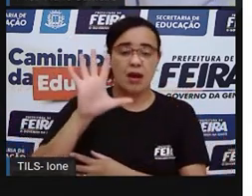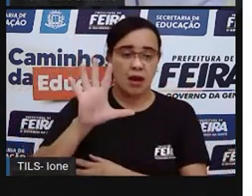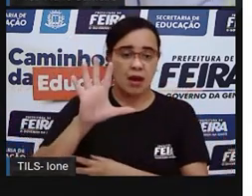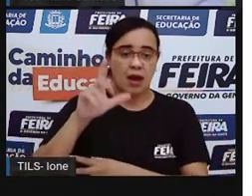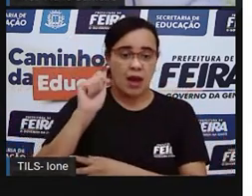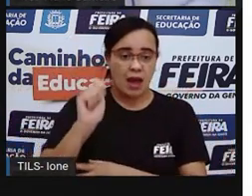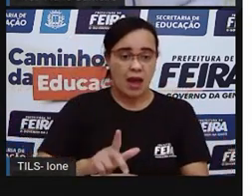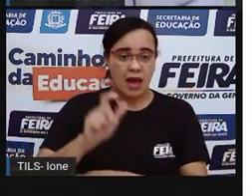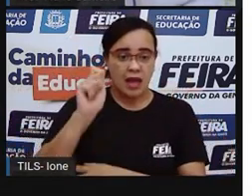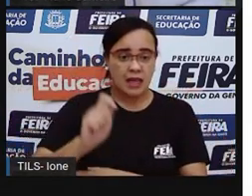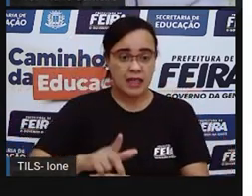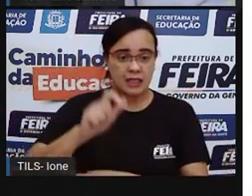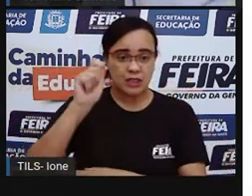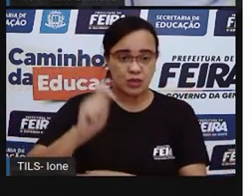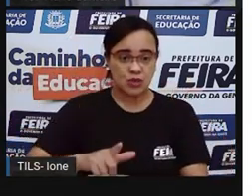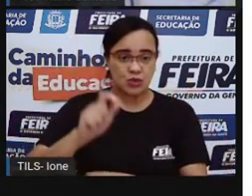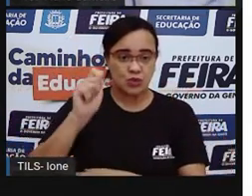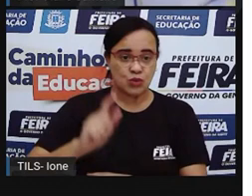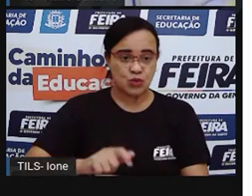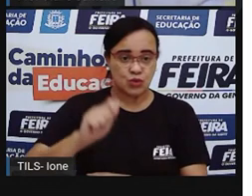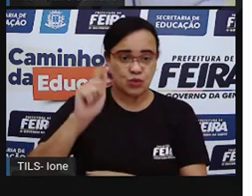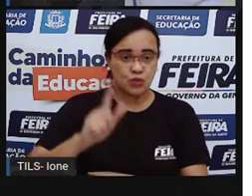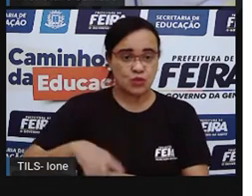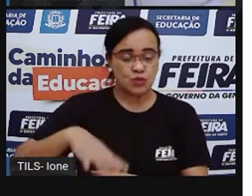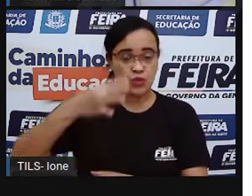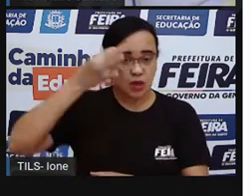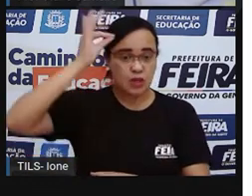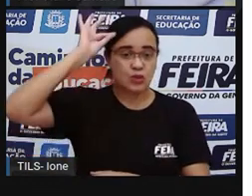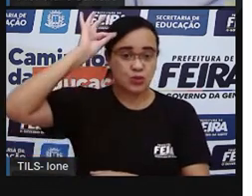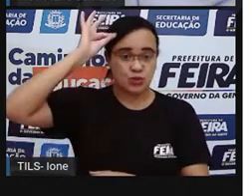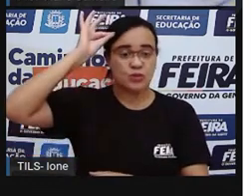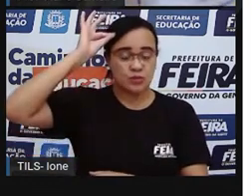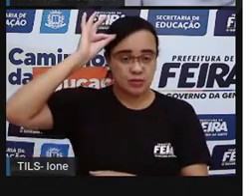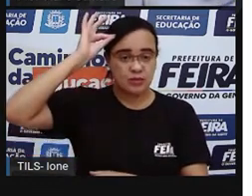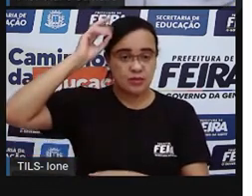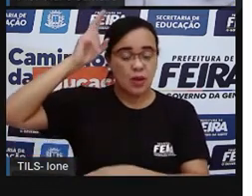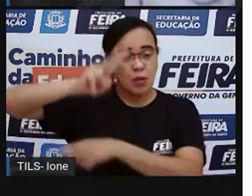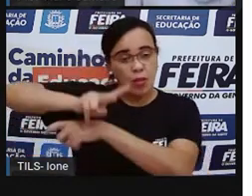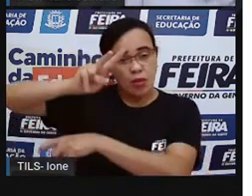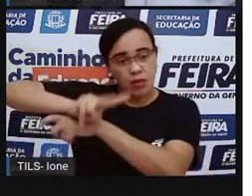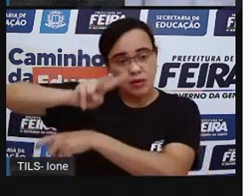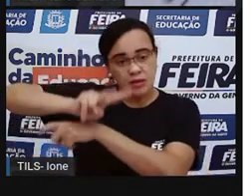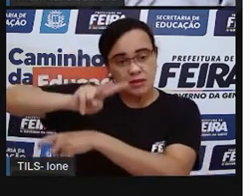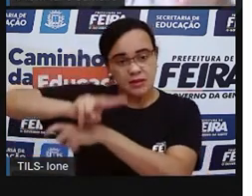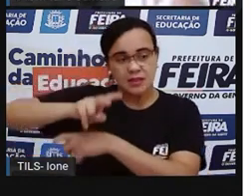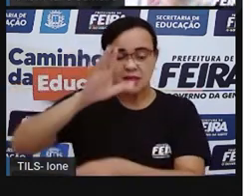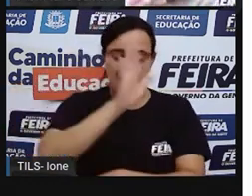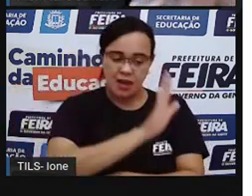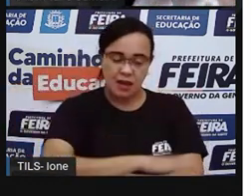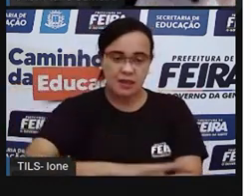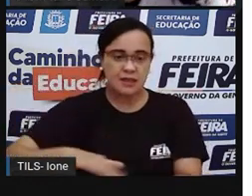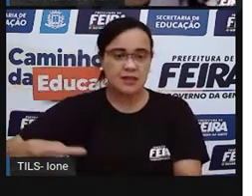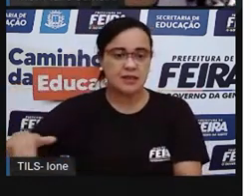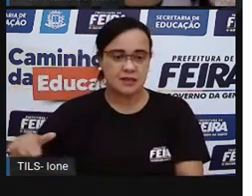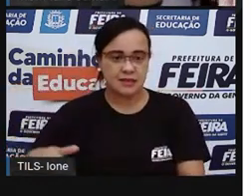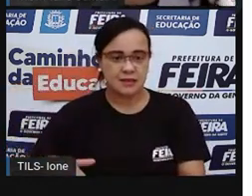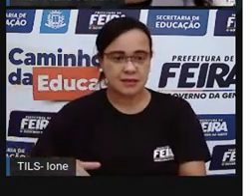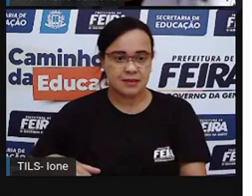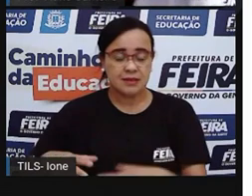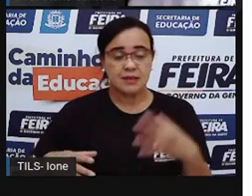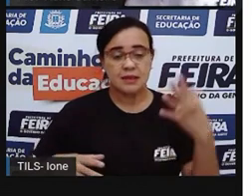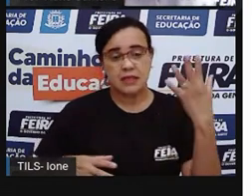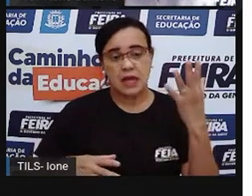é a mão, a Proie imagina, né? Que é a mão do adulto protegendo a criança. O adulto, ele deve